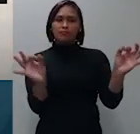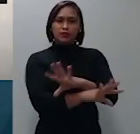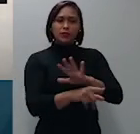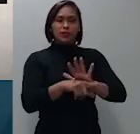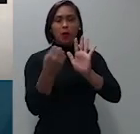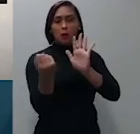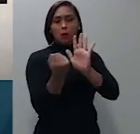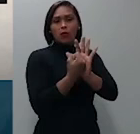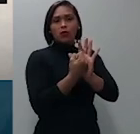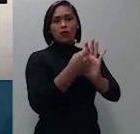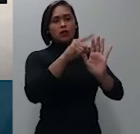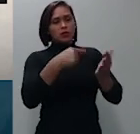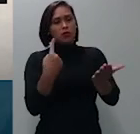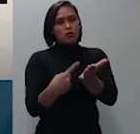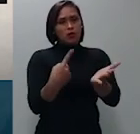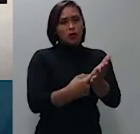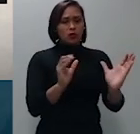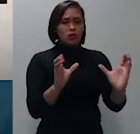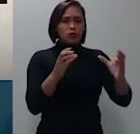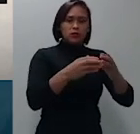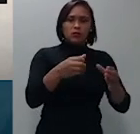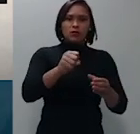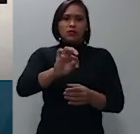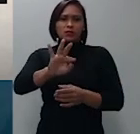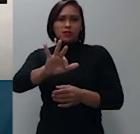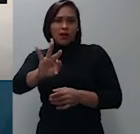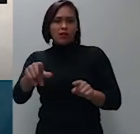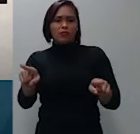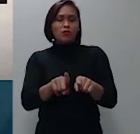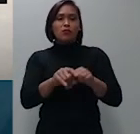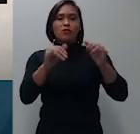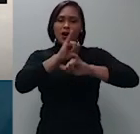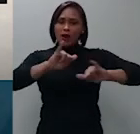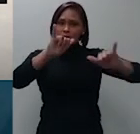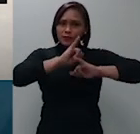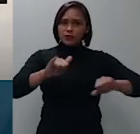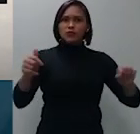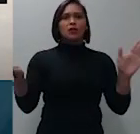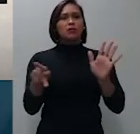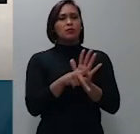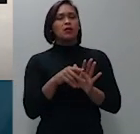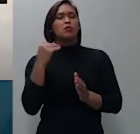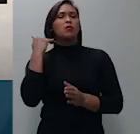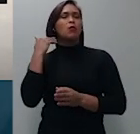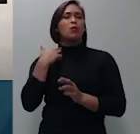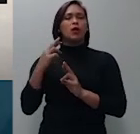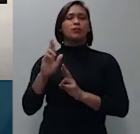acordo coletivo pelo Supremo conforme anunciado pelo Bradesco como voto